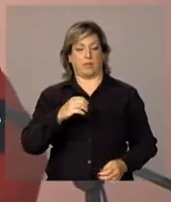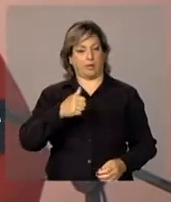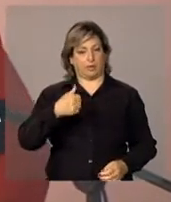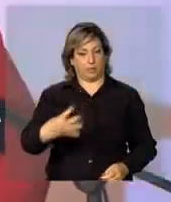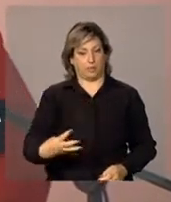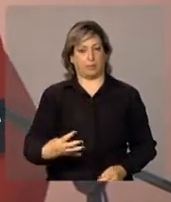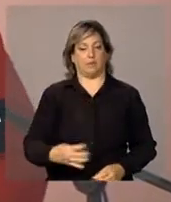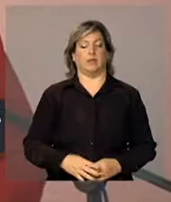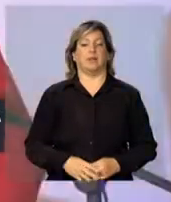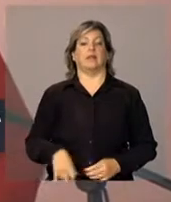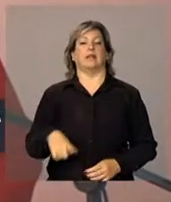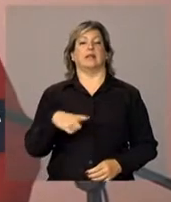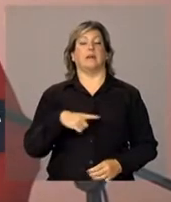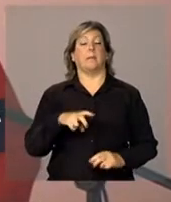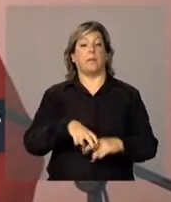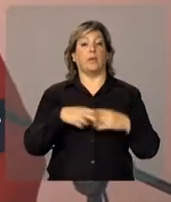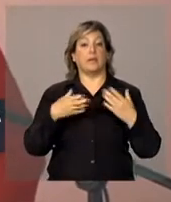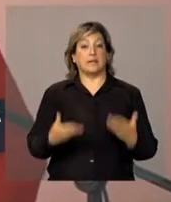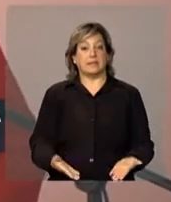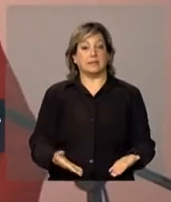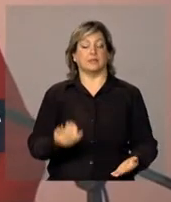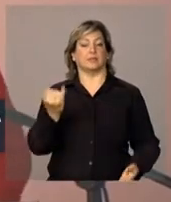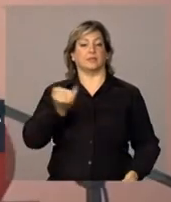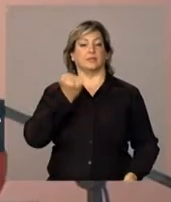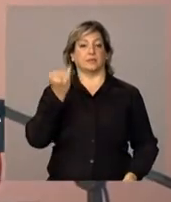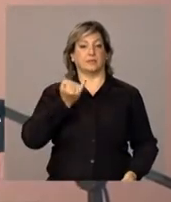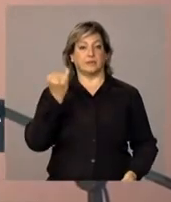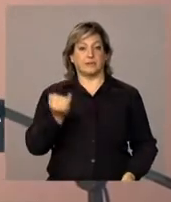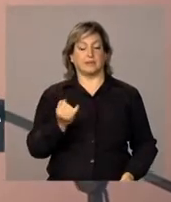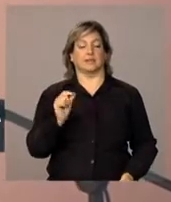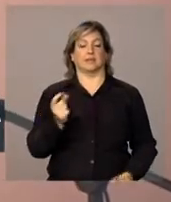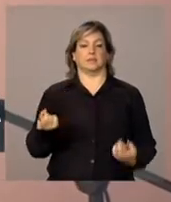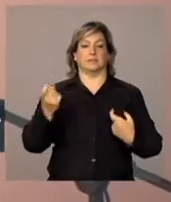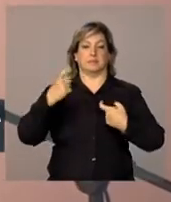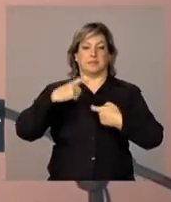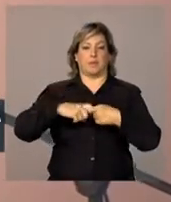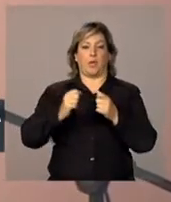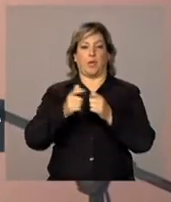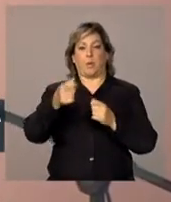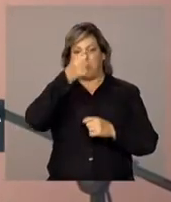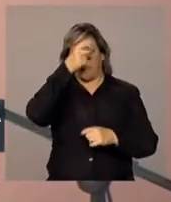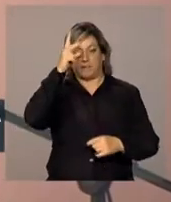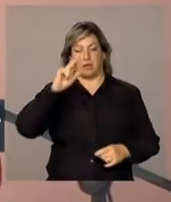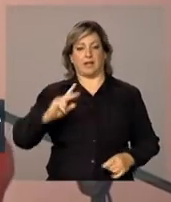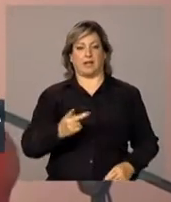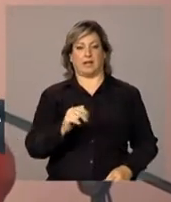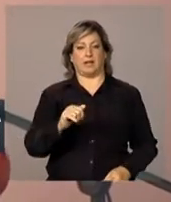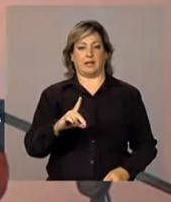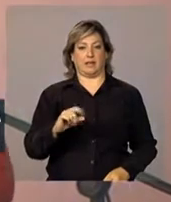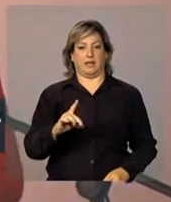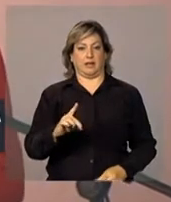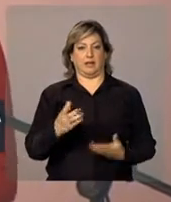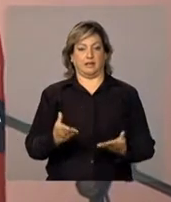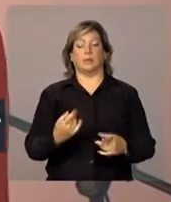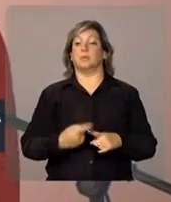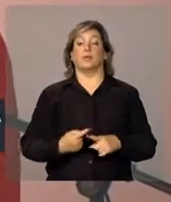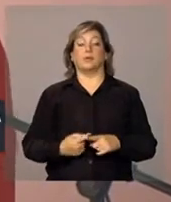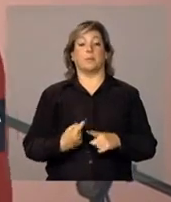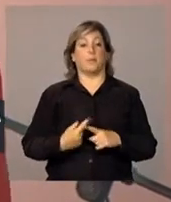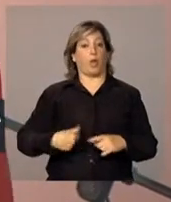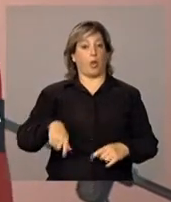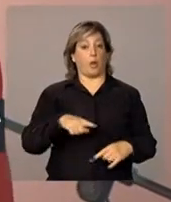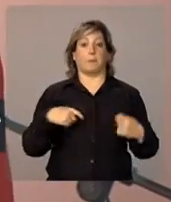isso, é tão importante a parceria com o prefeito Haddad, porque nós